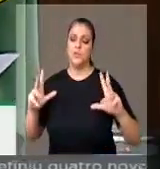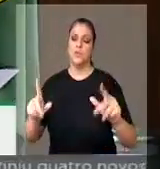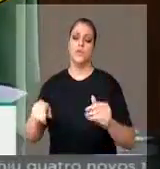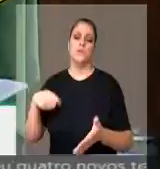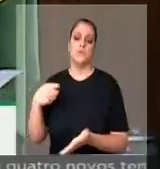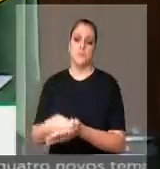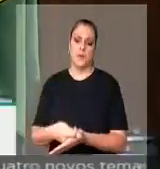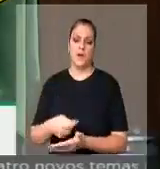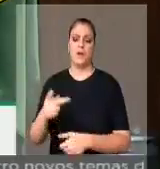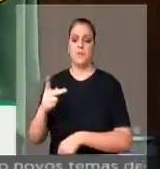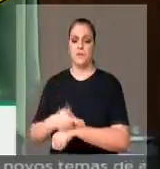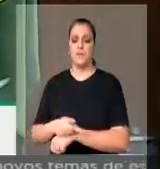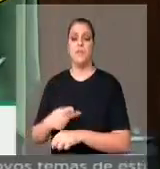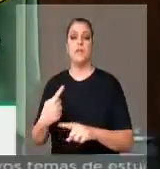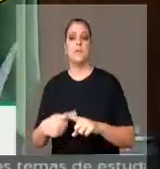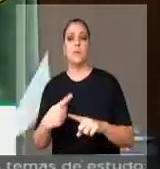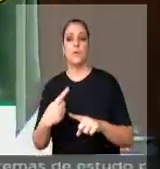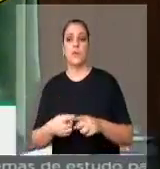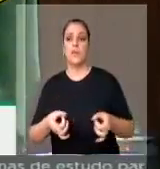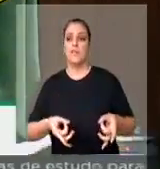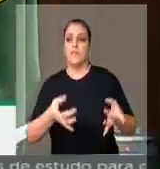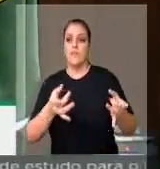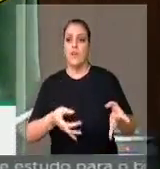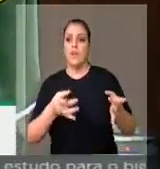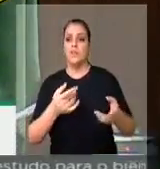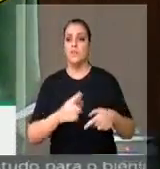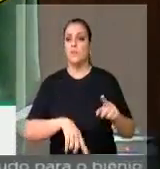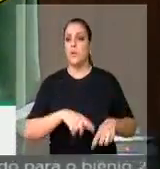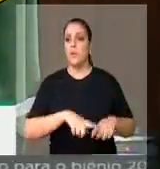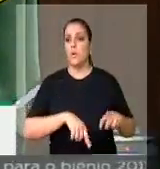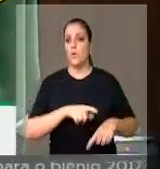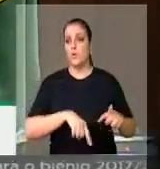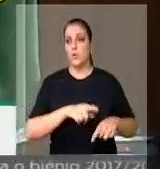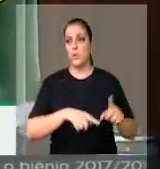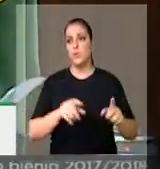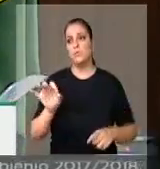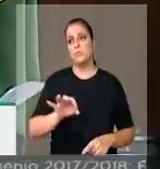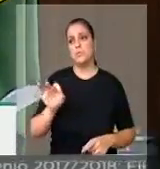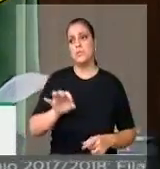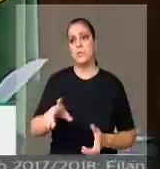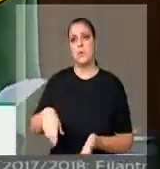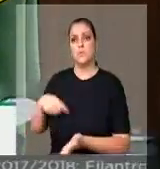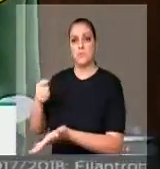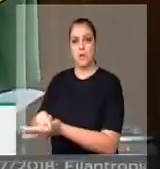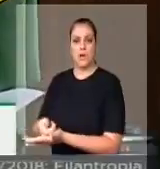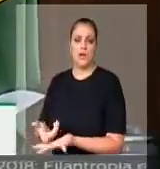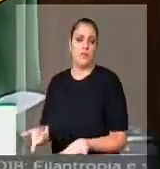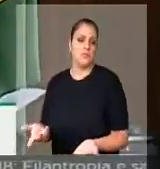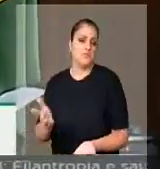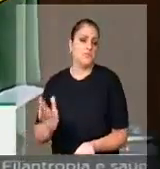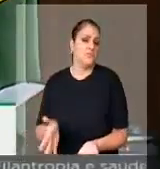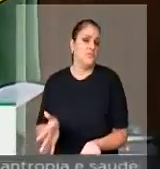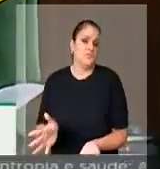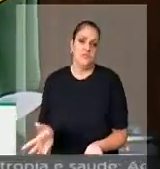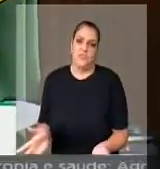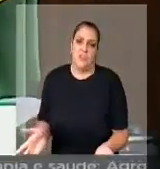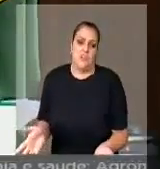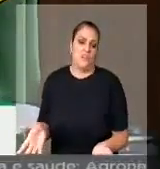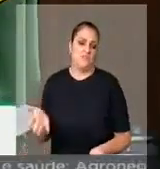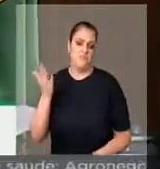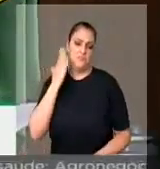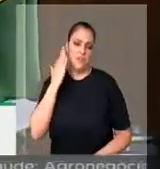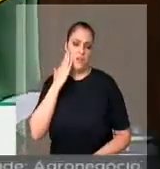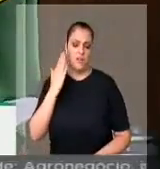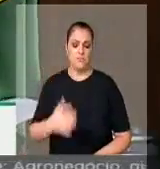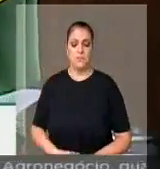com a venda da produção sobre os mais diversos produtos agrícolas e isso está intrínseco ao processo. Se o dinheiro